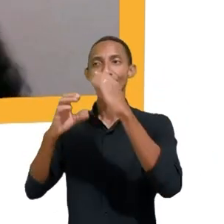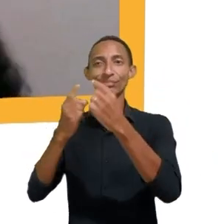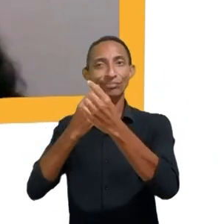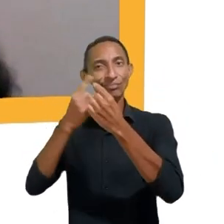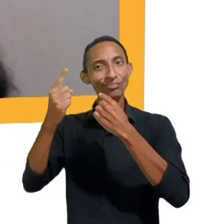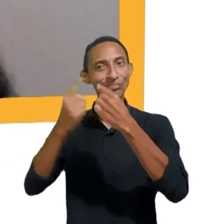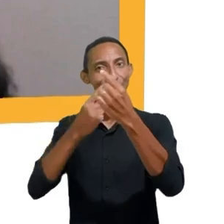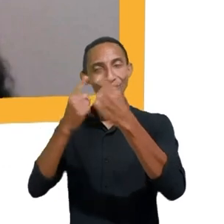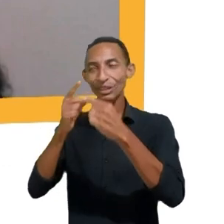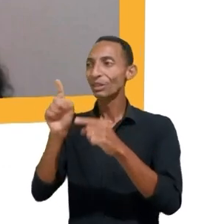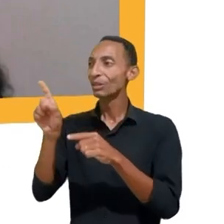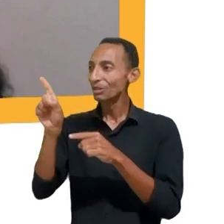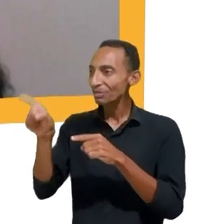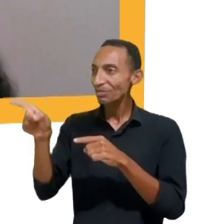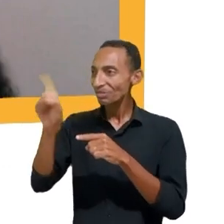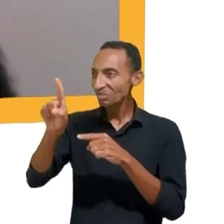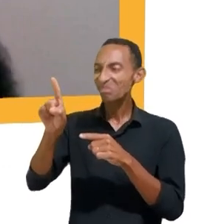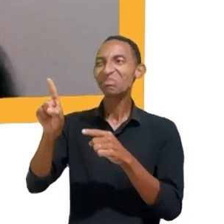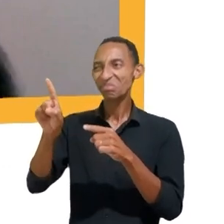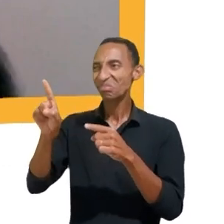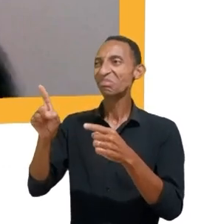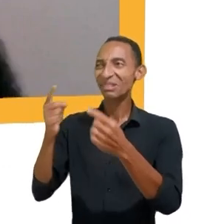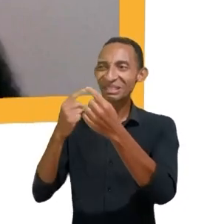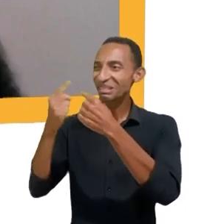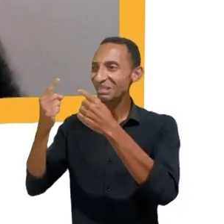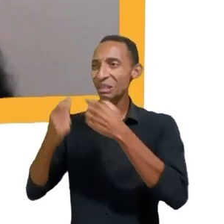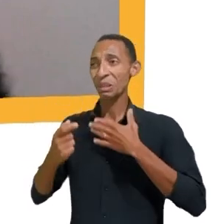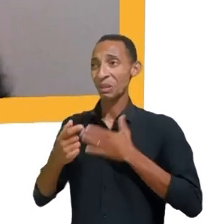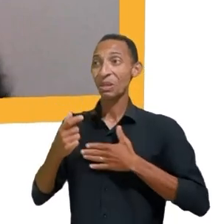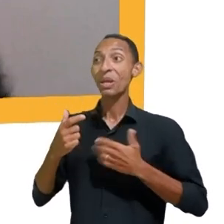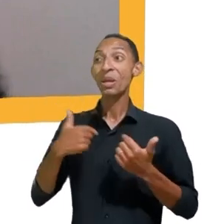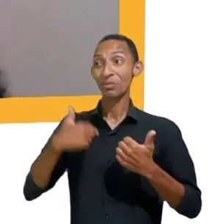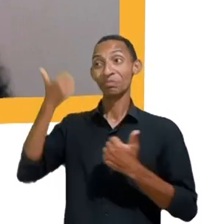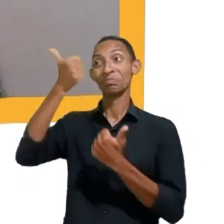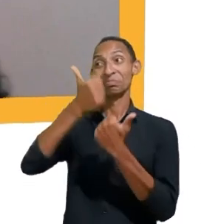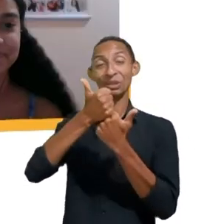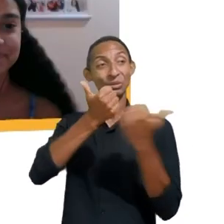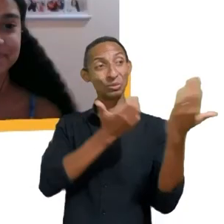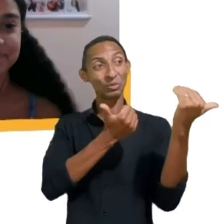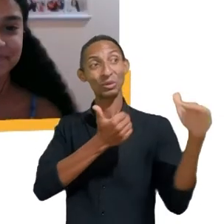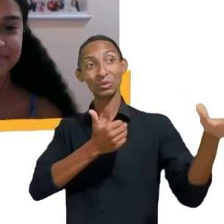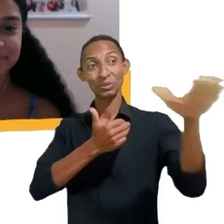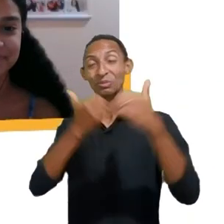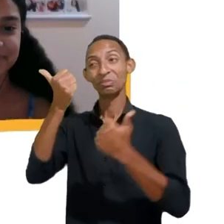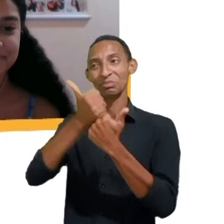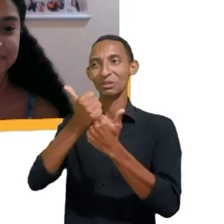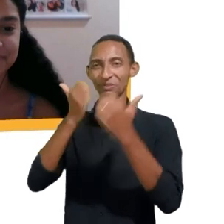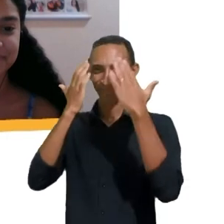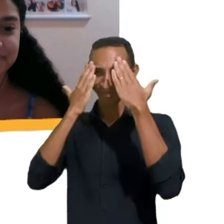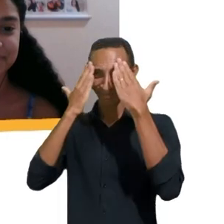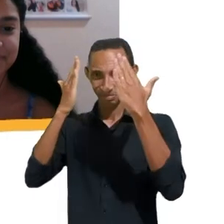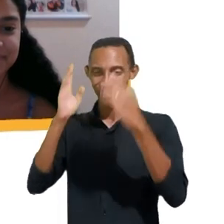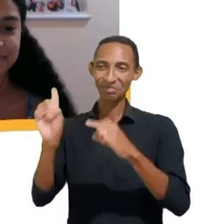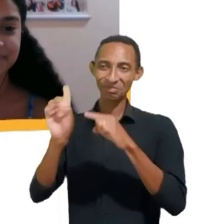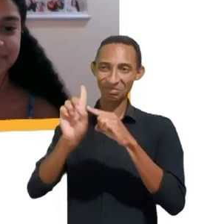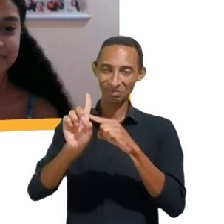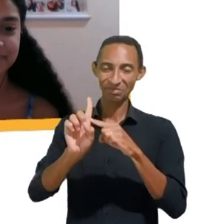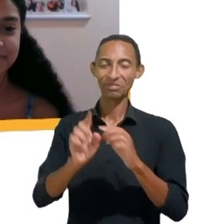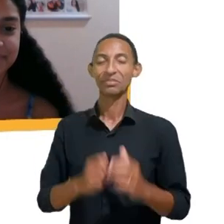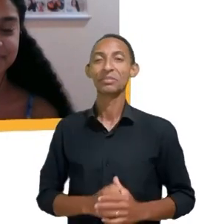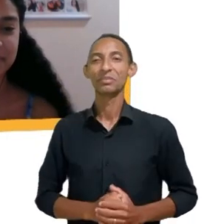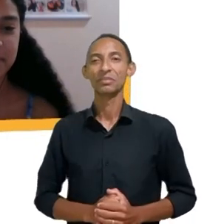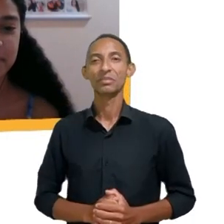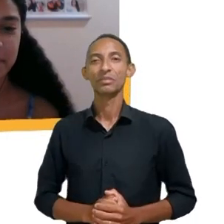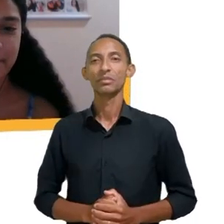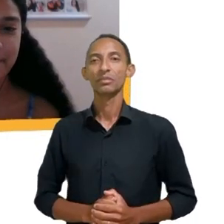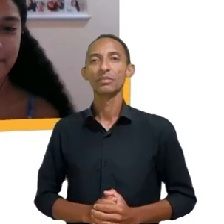sobre isso e hoje eu estar aqui representando os jovens muito obrigada pela oportunidade Obrigada a vocês